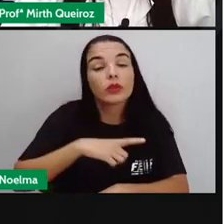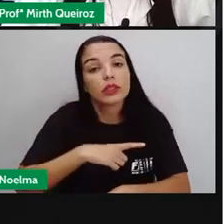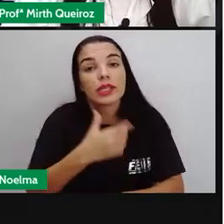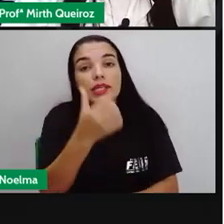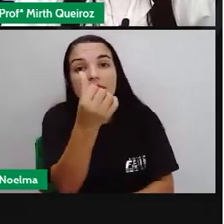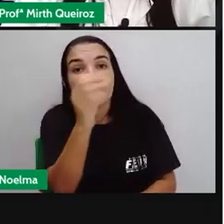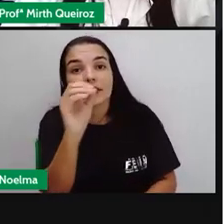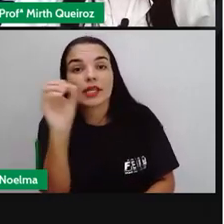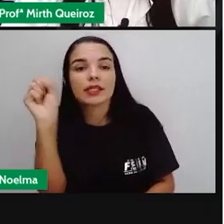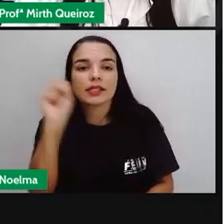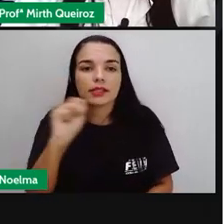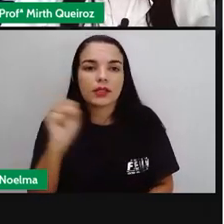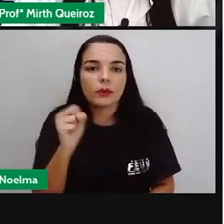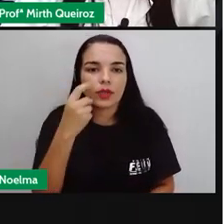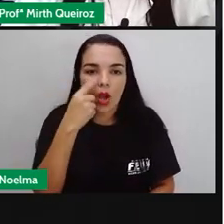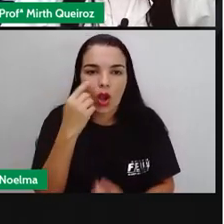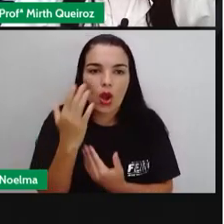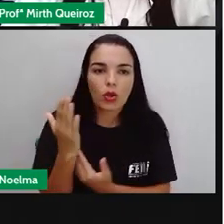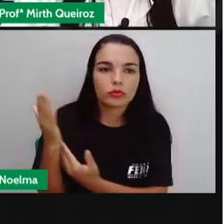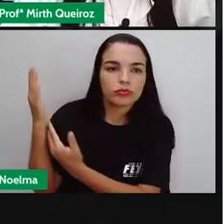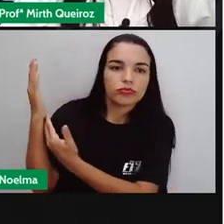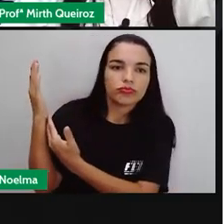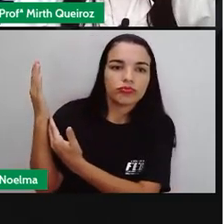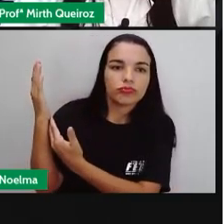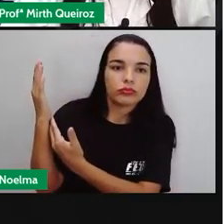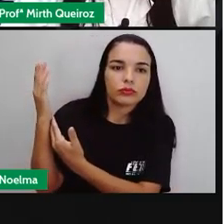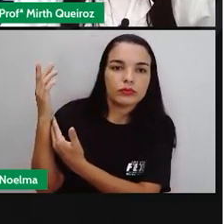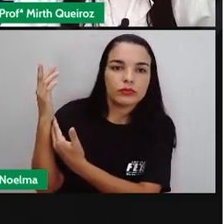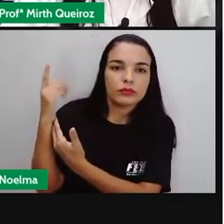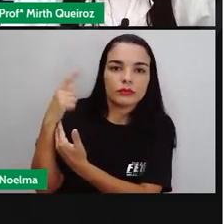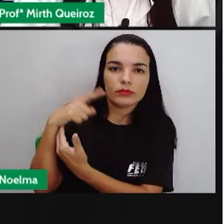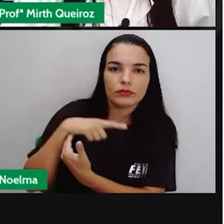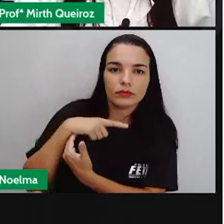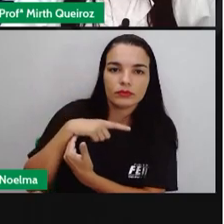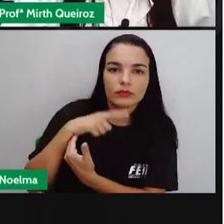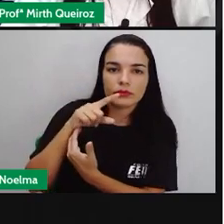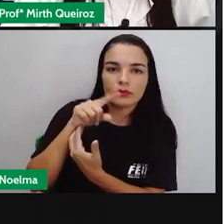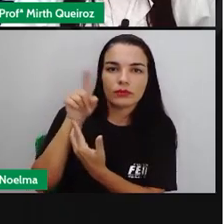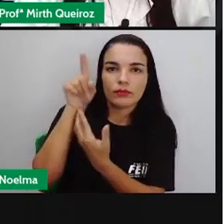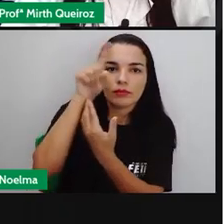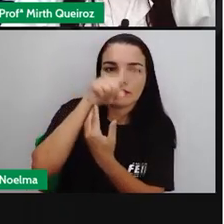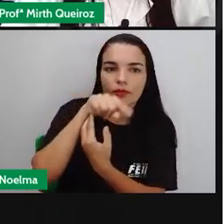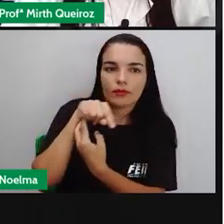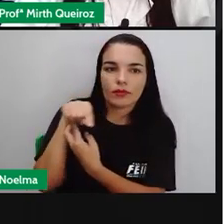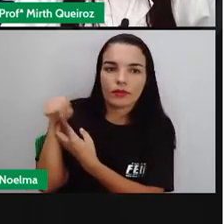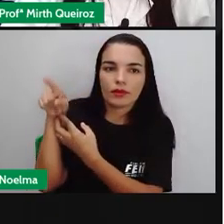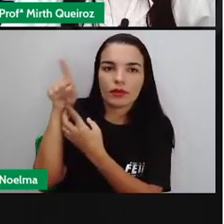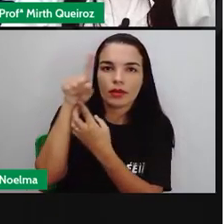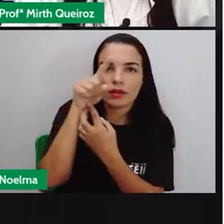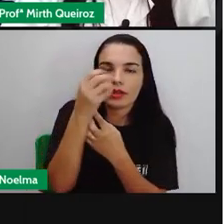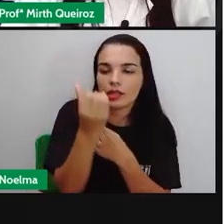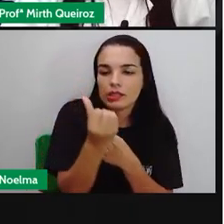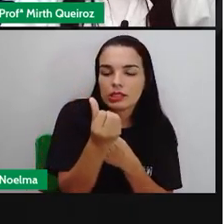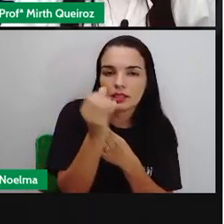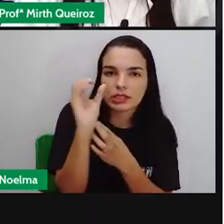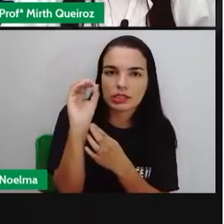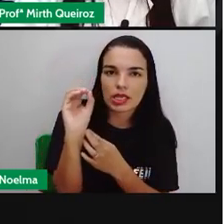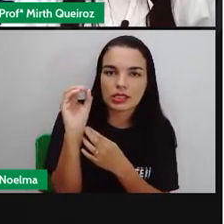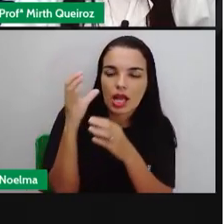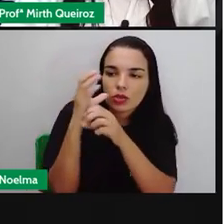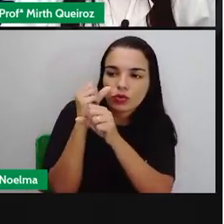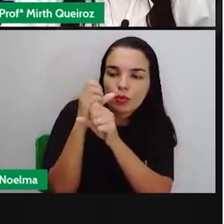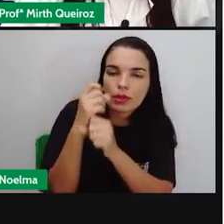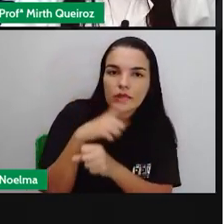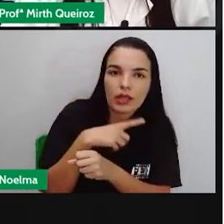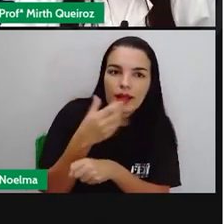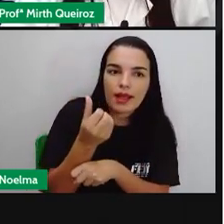Aqui Aqui ó No relógio todinho Nós vamos ter aqui 60 ponteirinhos Né? No total